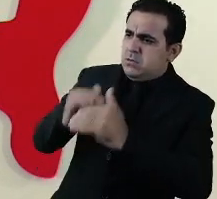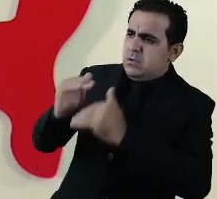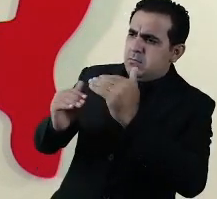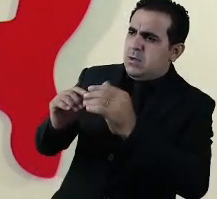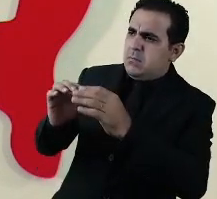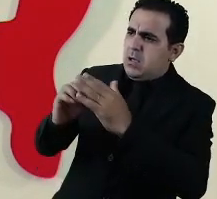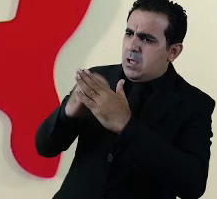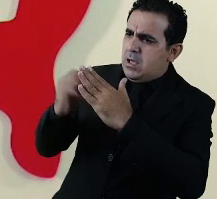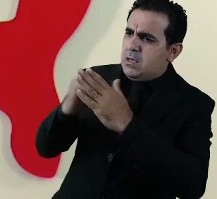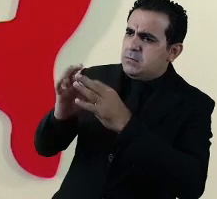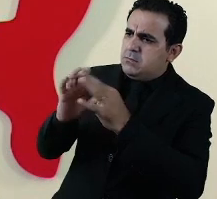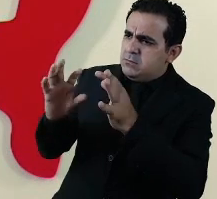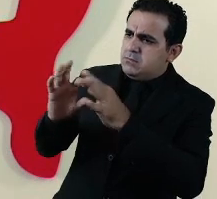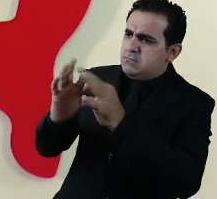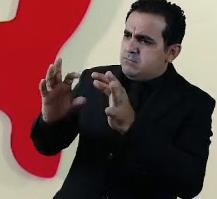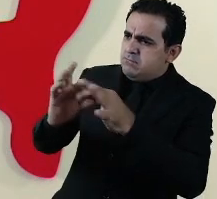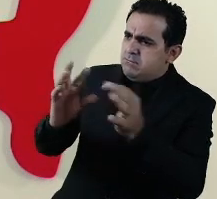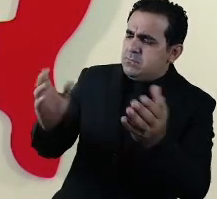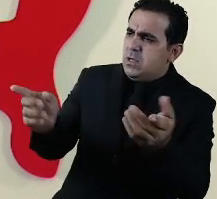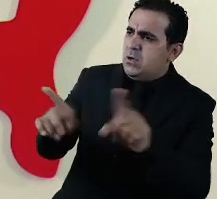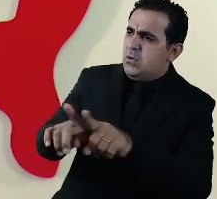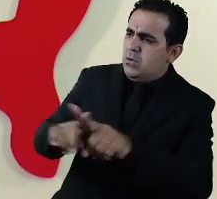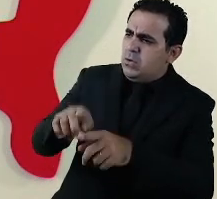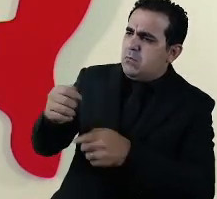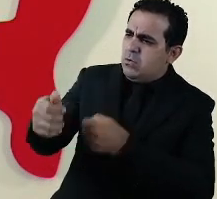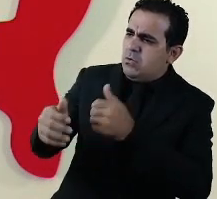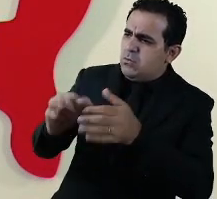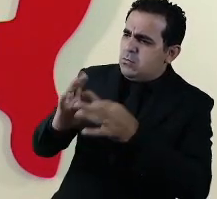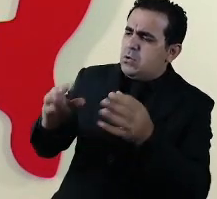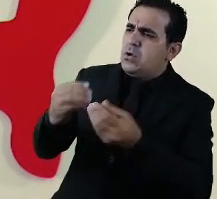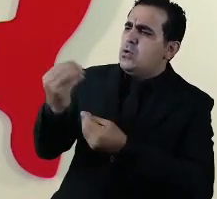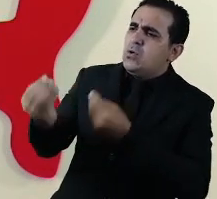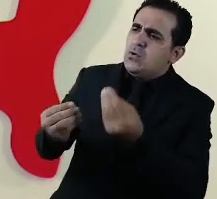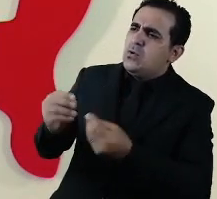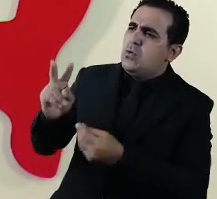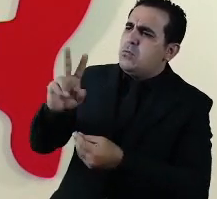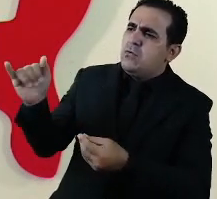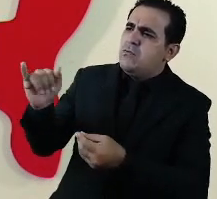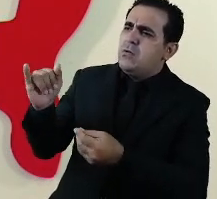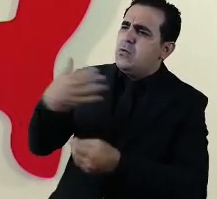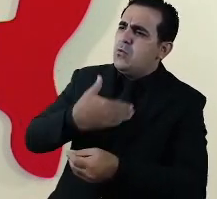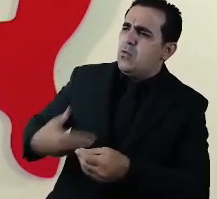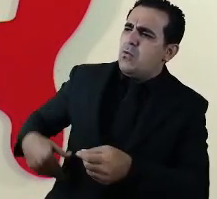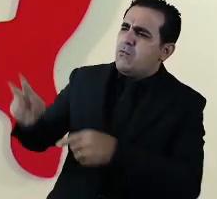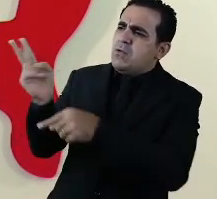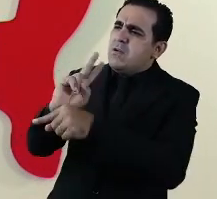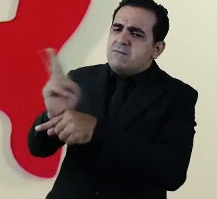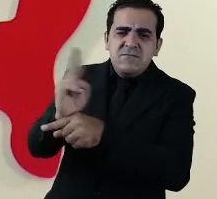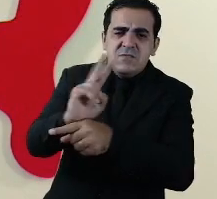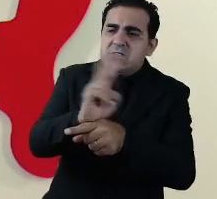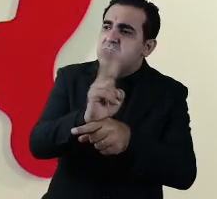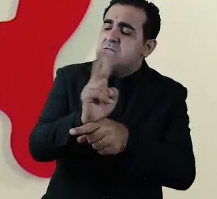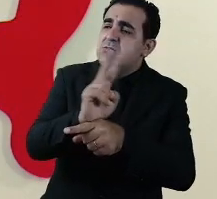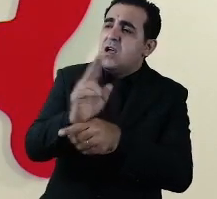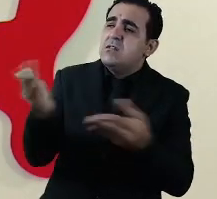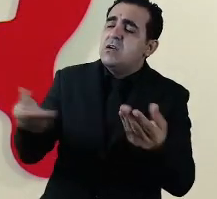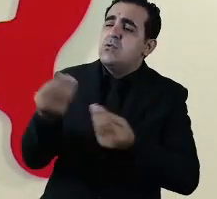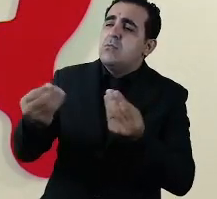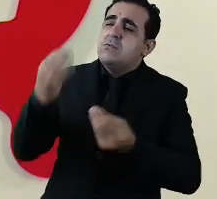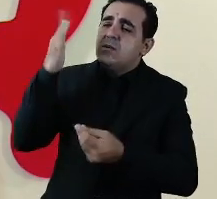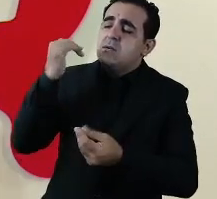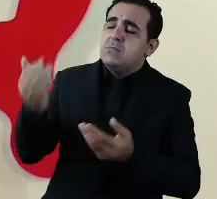econômicas e o consequente aumento de movimentação de pessoas como o poder público vai fiscalizar o cumprimento das medidas sanitárias